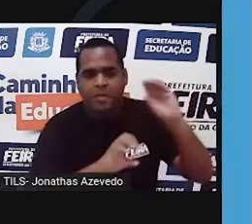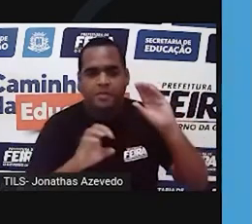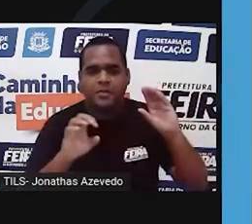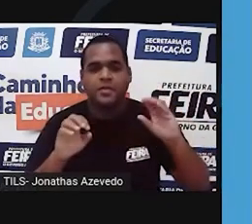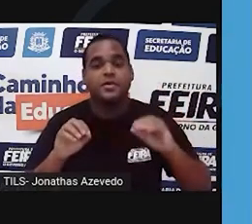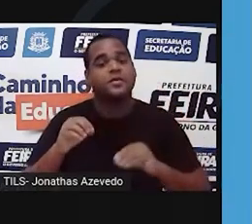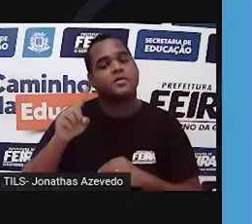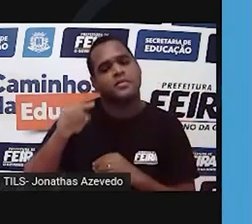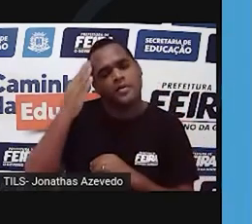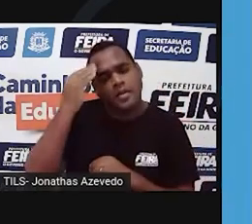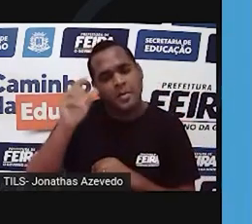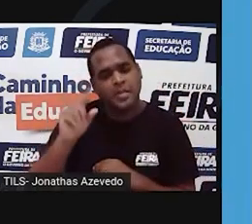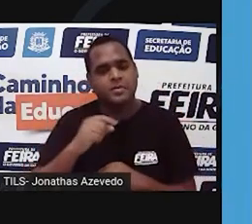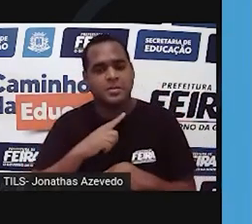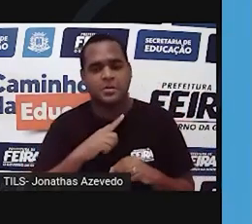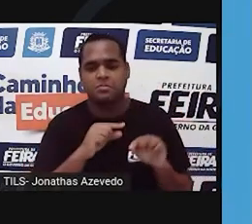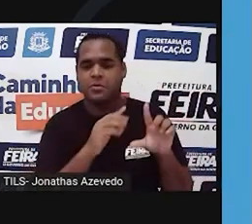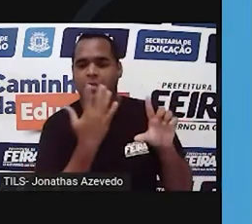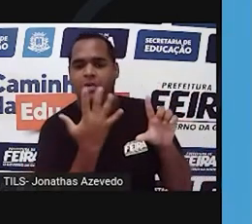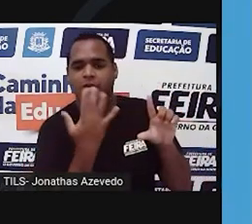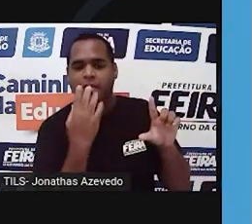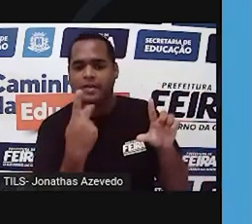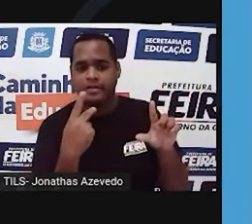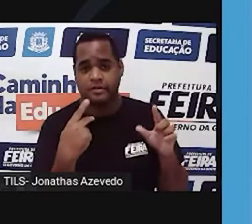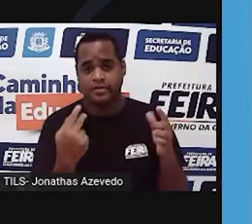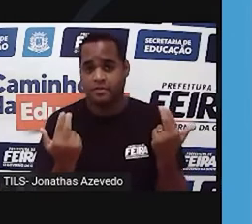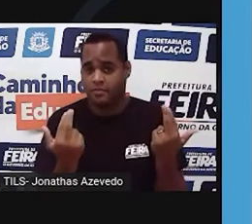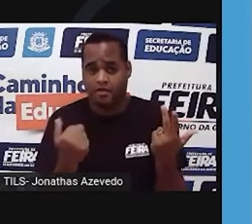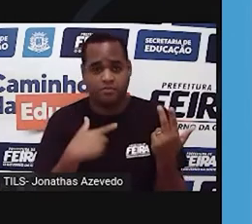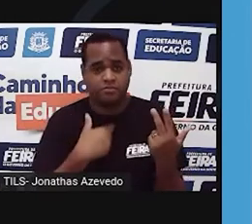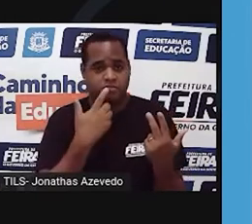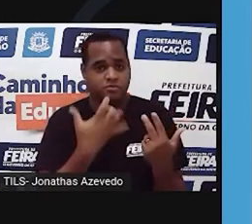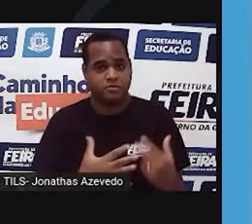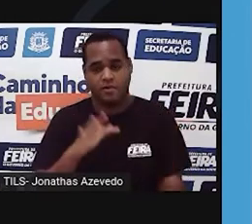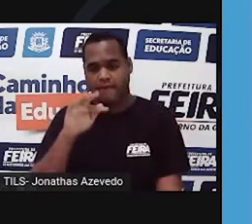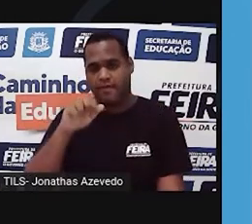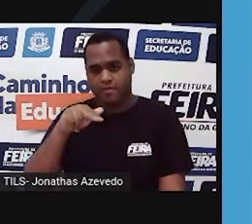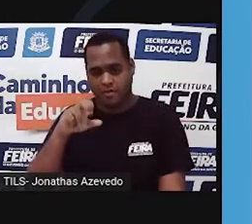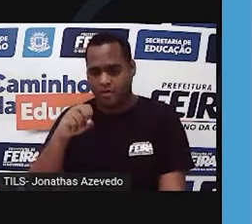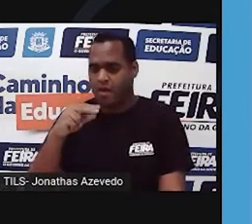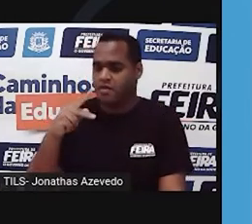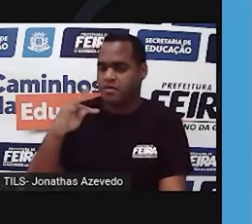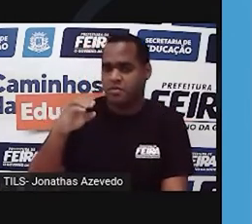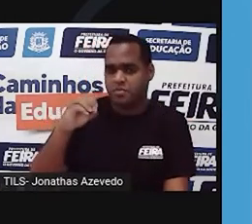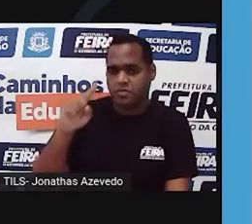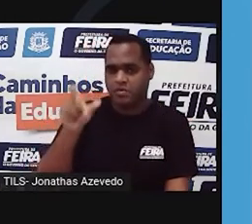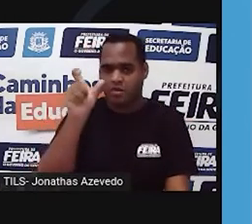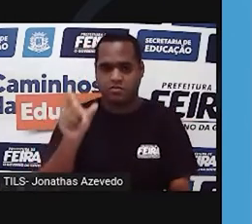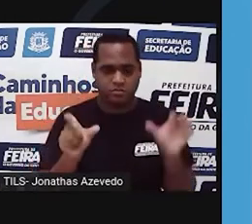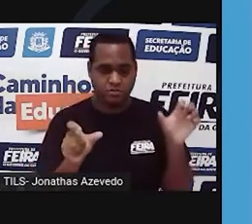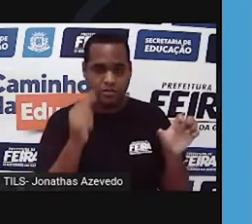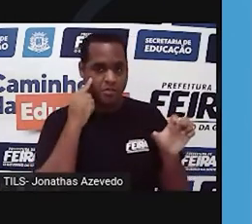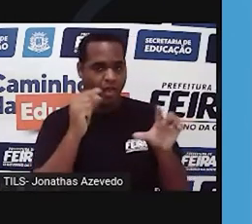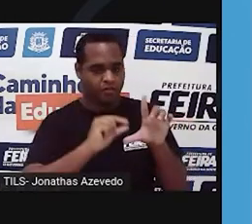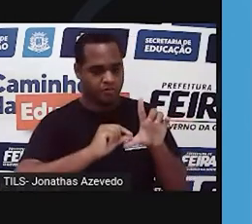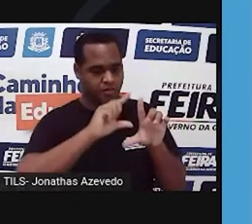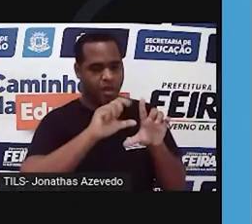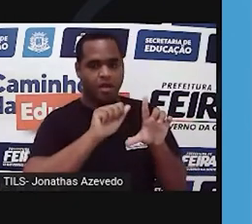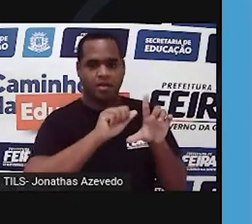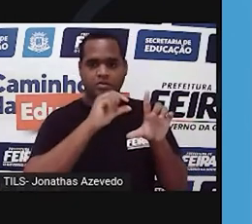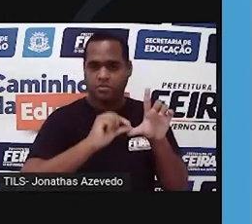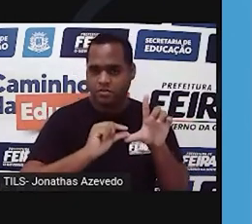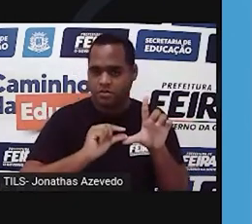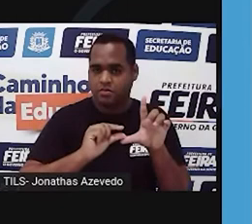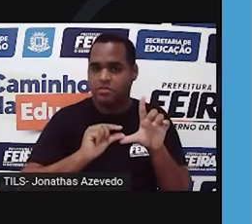Qual vai ser a cor da florzinha dele? É a mesma coisa que dizer que qual o fenótipo de um indivíduo com genótipo asão, asinho?